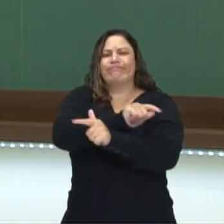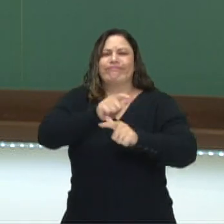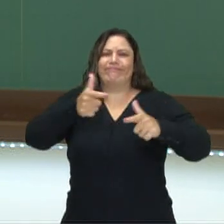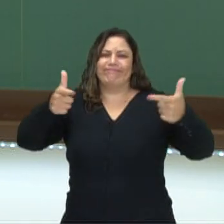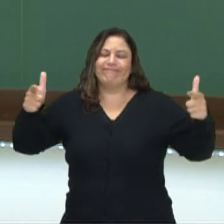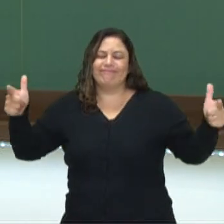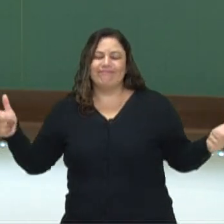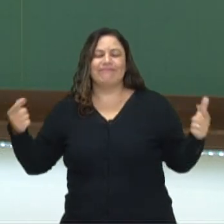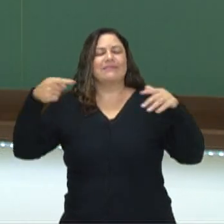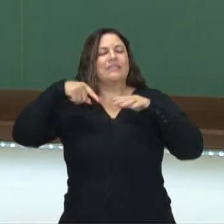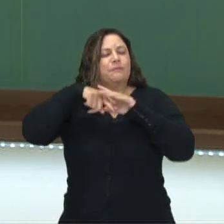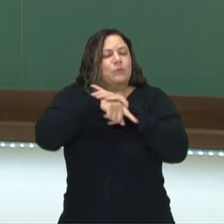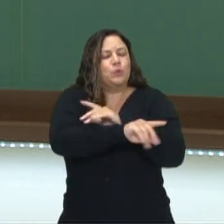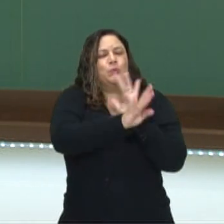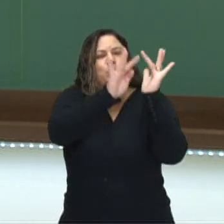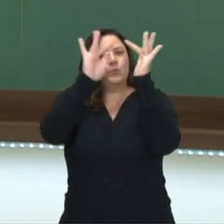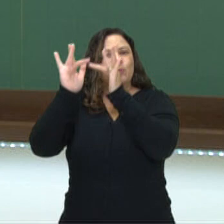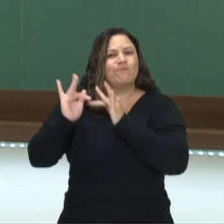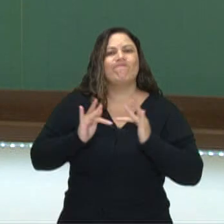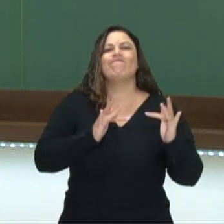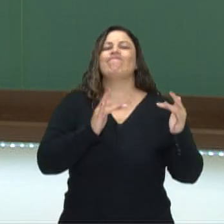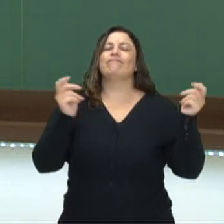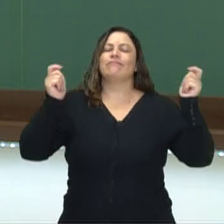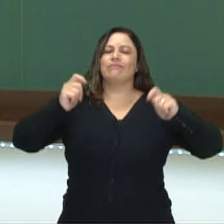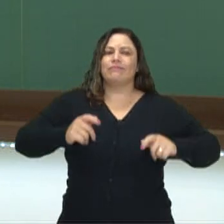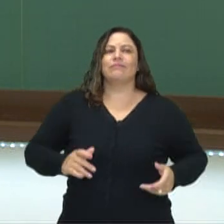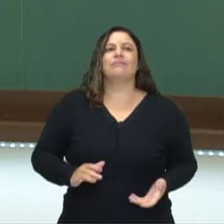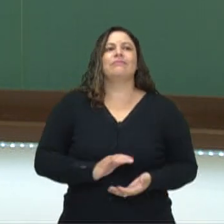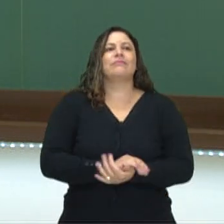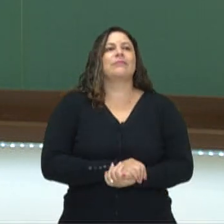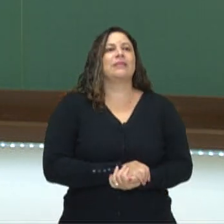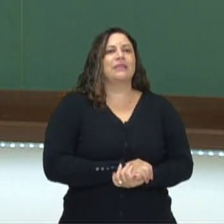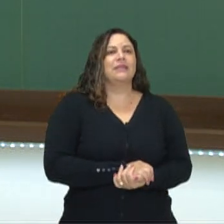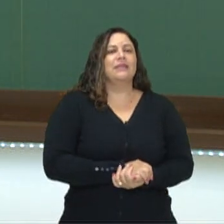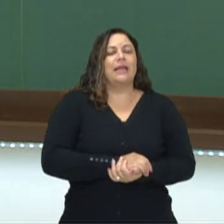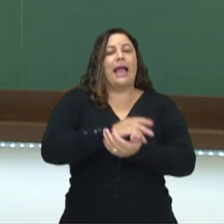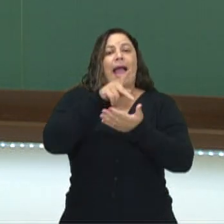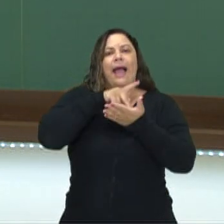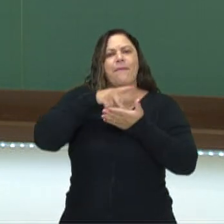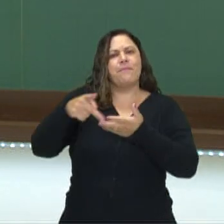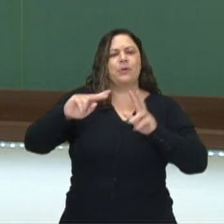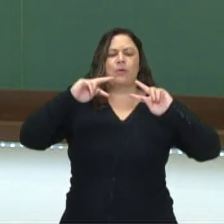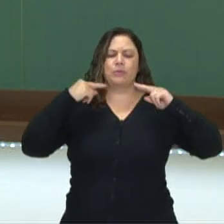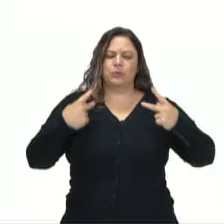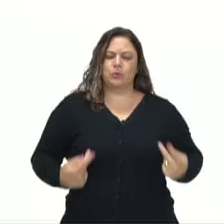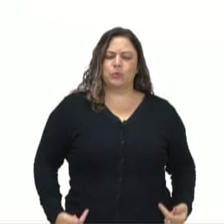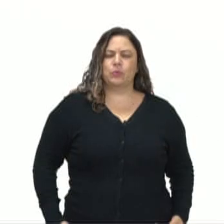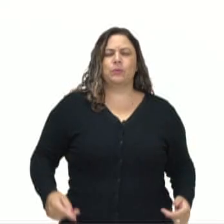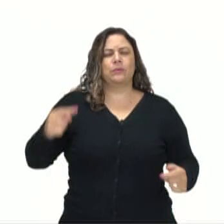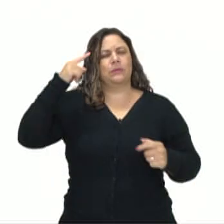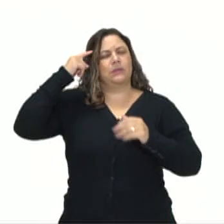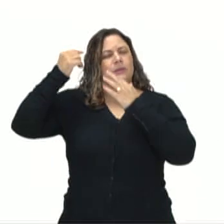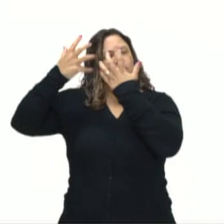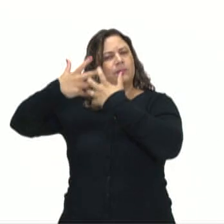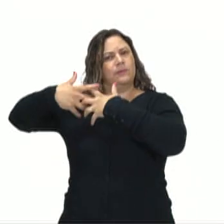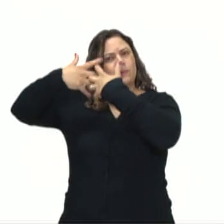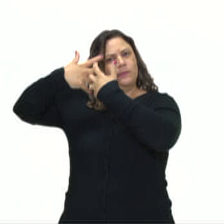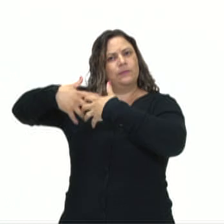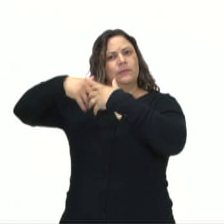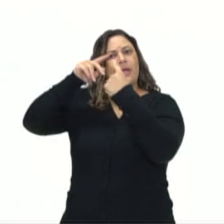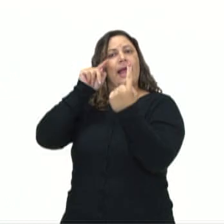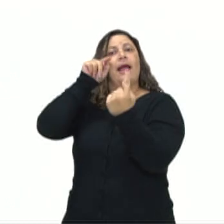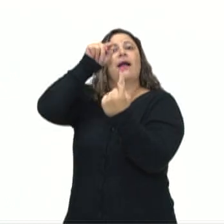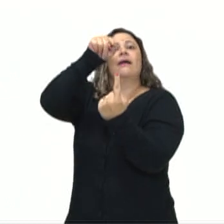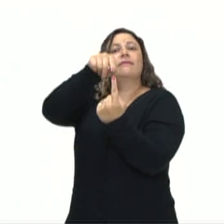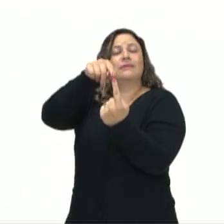profundo dentro da ética aristotélica. A essência do ser humano é a racionalidade e a nossa finalidade